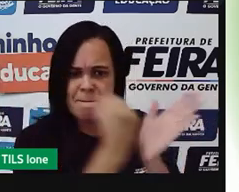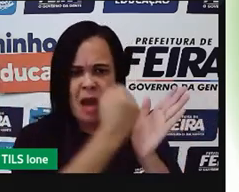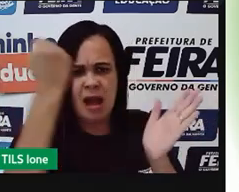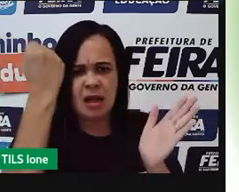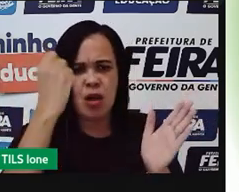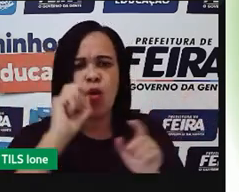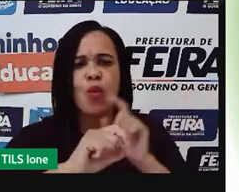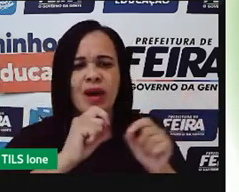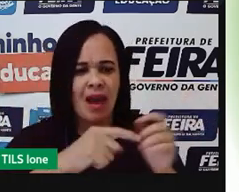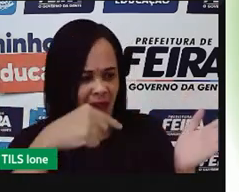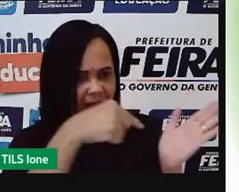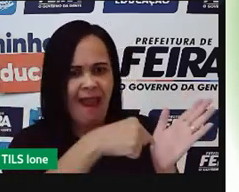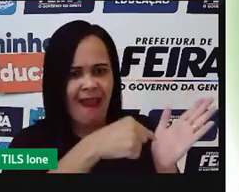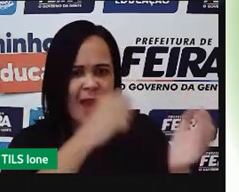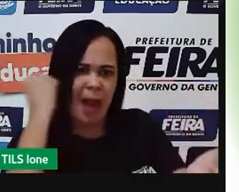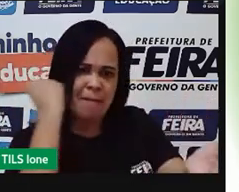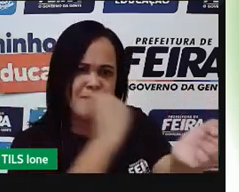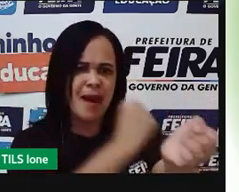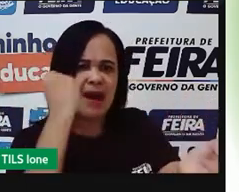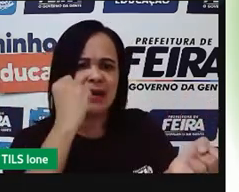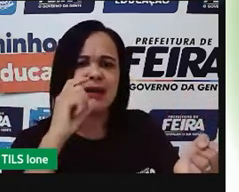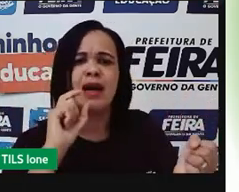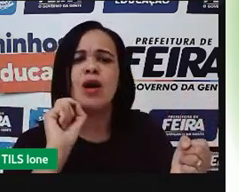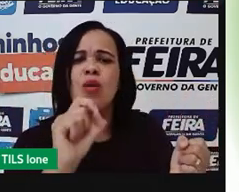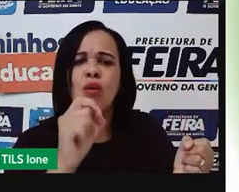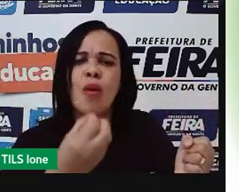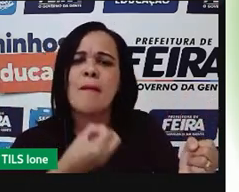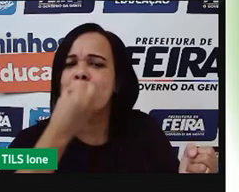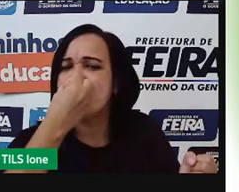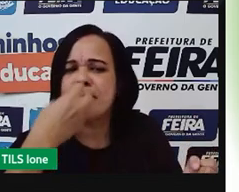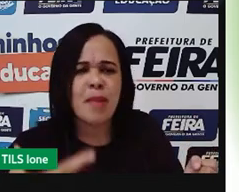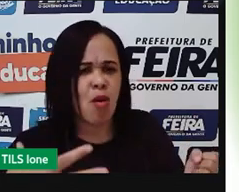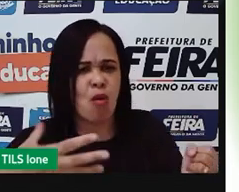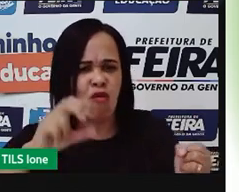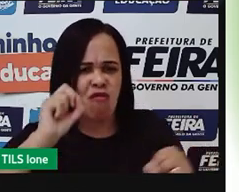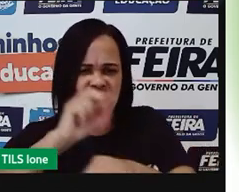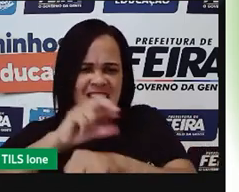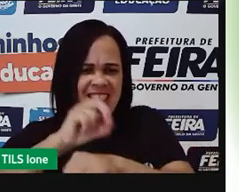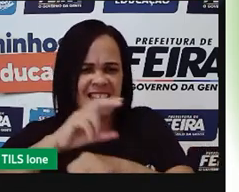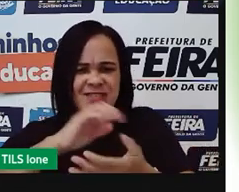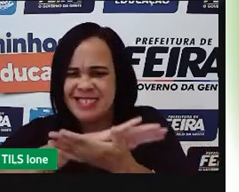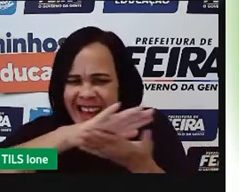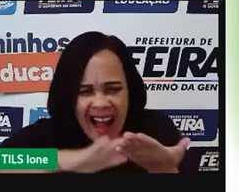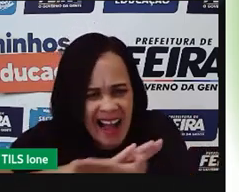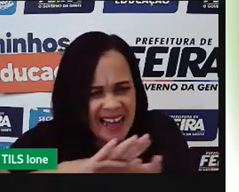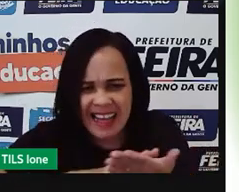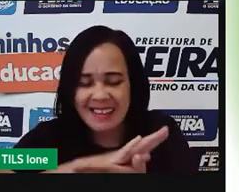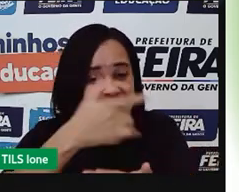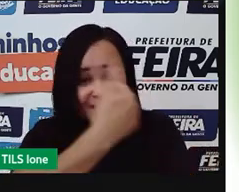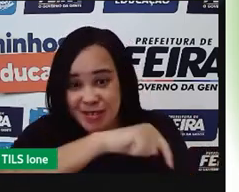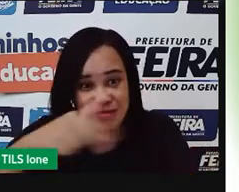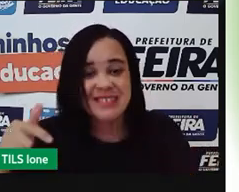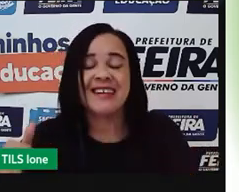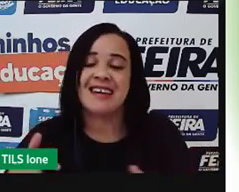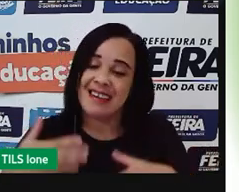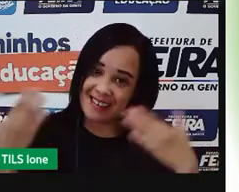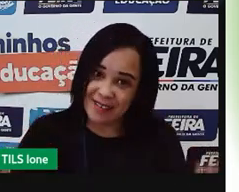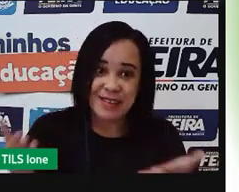embora não sejam tão vistosos, às vezes, tão grandes, como a gente está acostumado a chegar no supermercado e pegar aquele